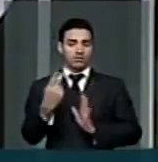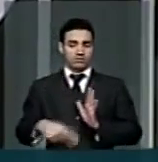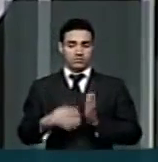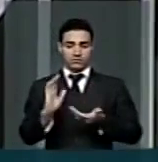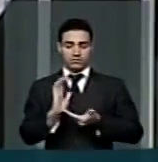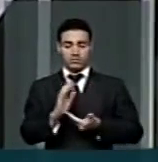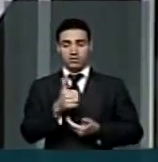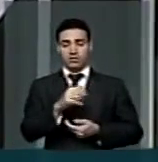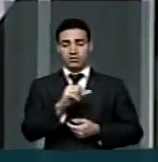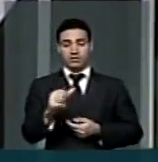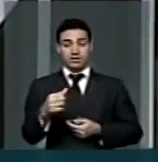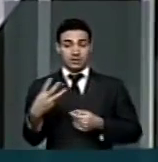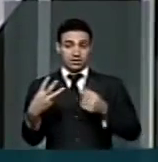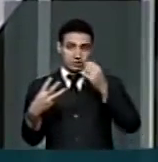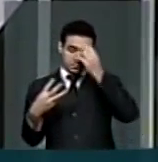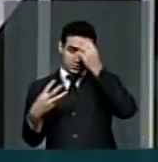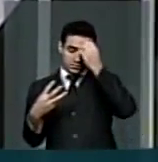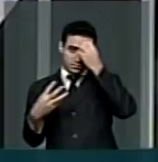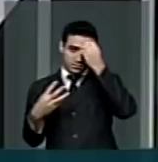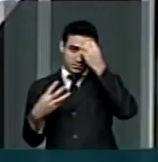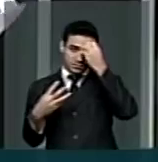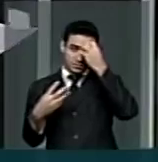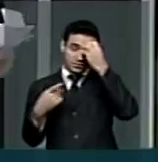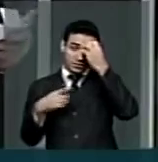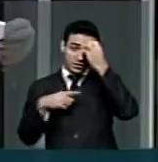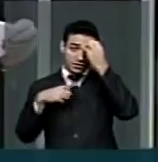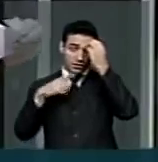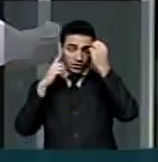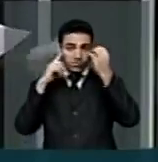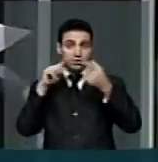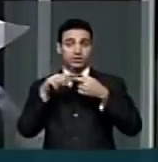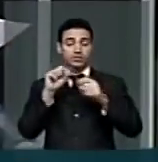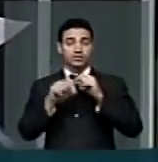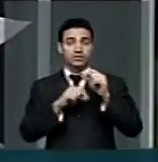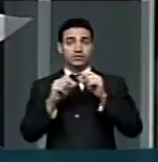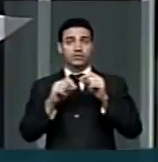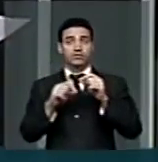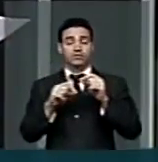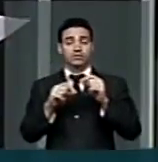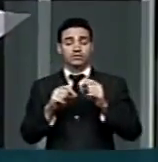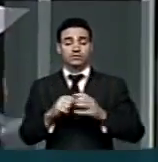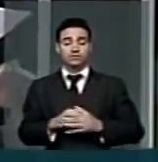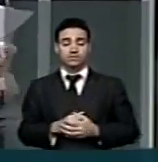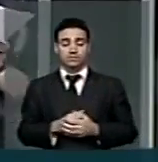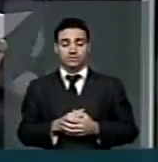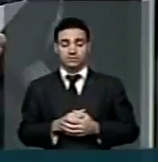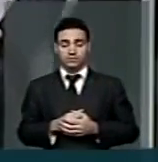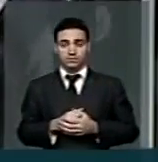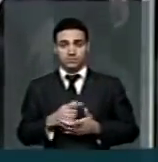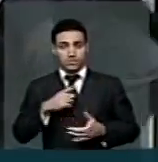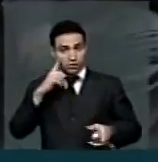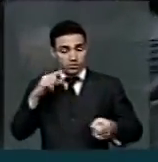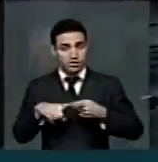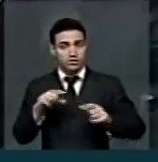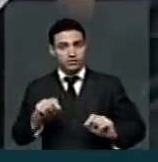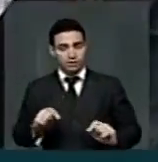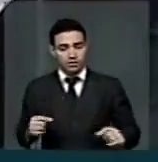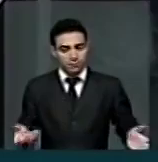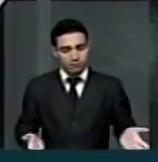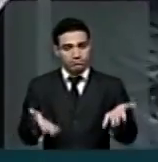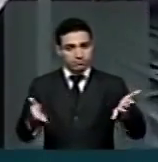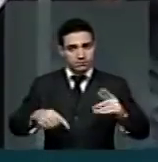1993. Ele tem como finalidade o maior promover, finalidade maior promover o